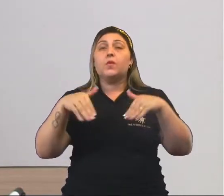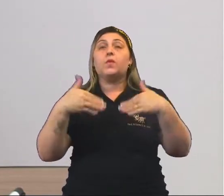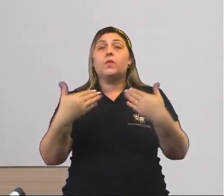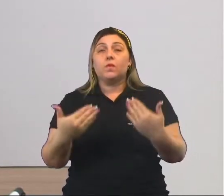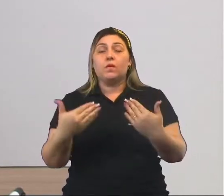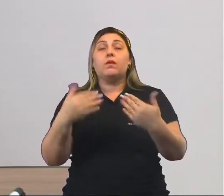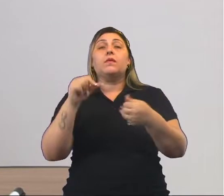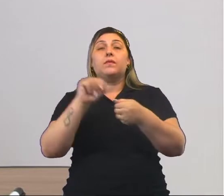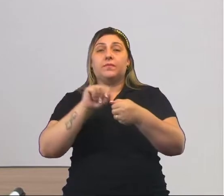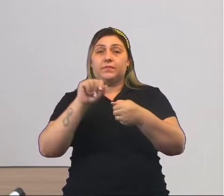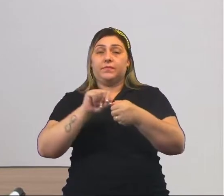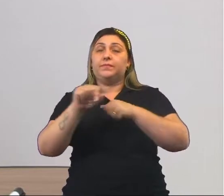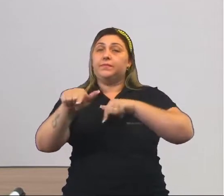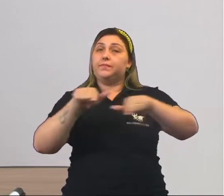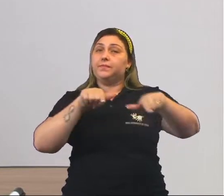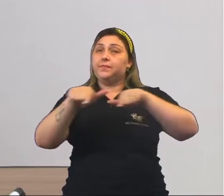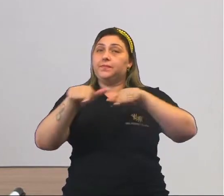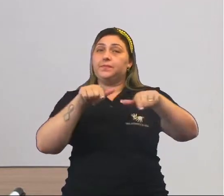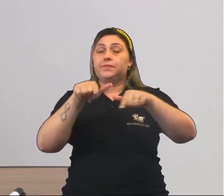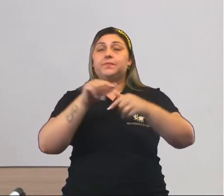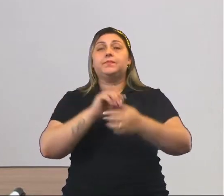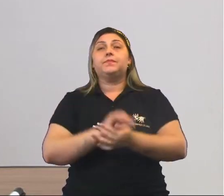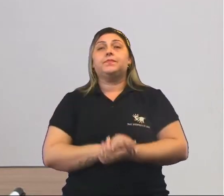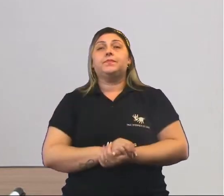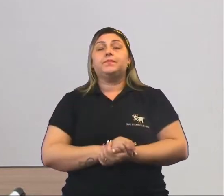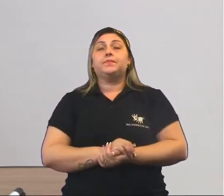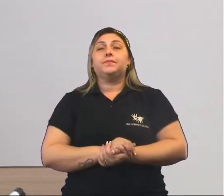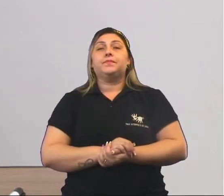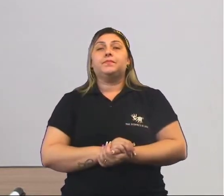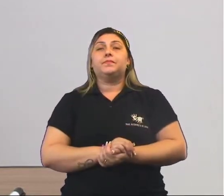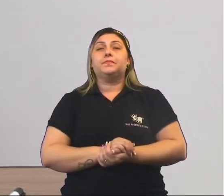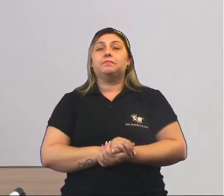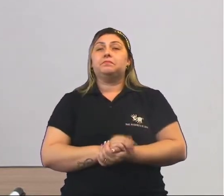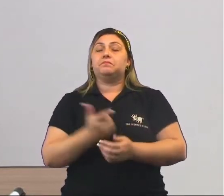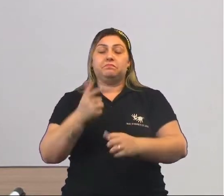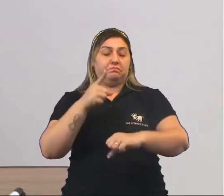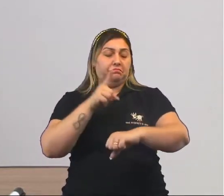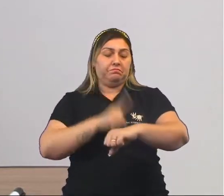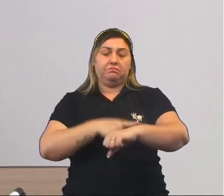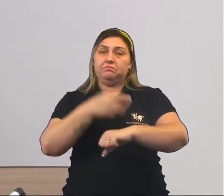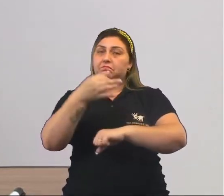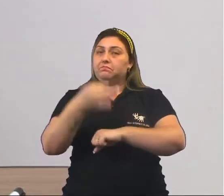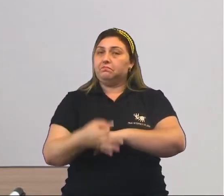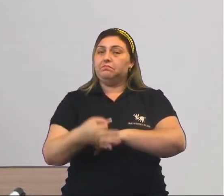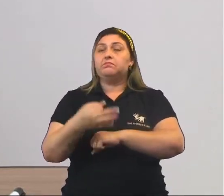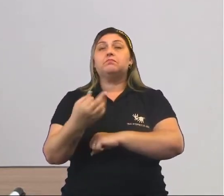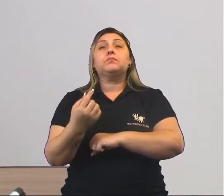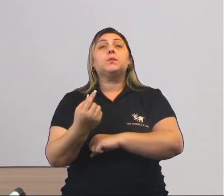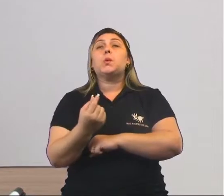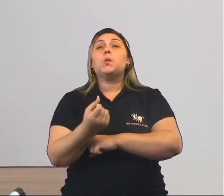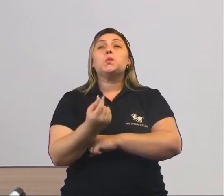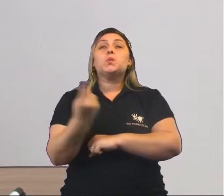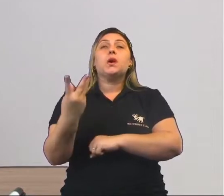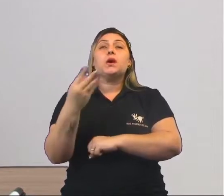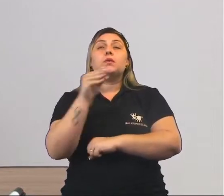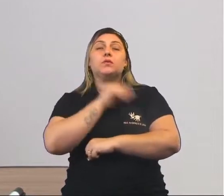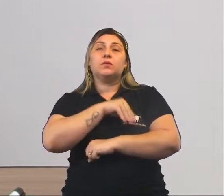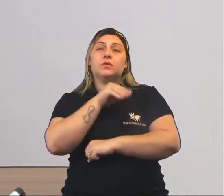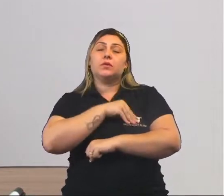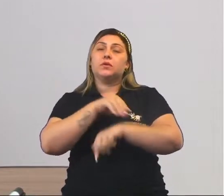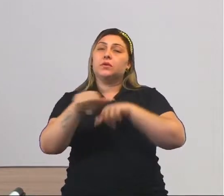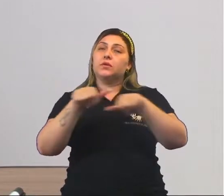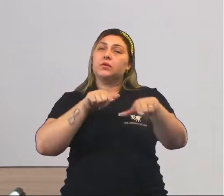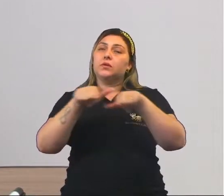que ela quer realizar para ter o seu sustento. Não determina o horário específico, nem quanto vai receber. E ela trabalha